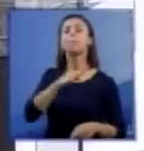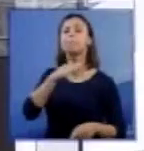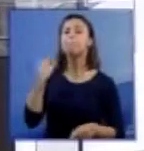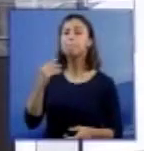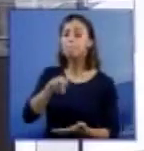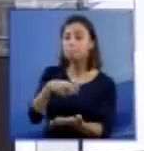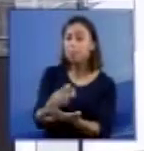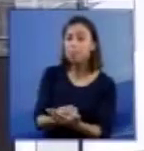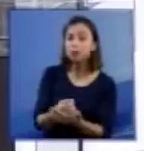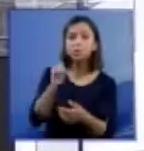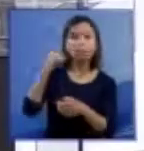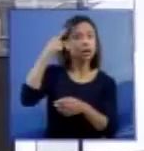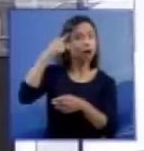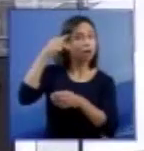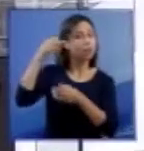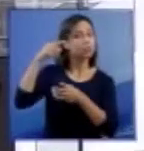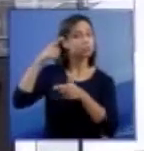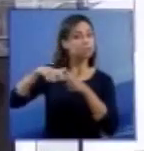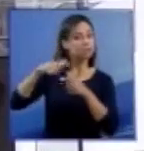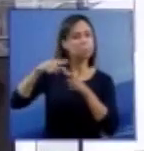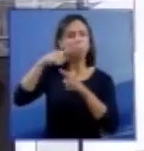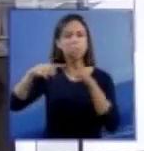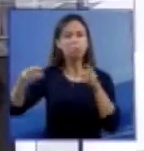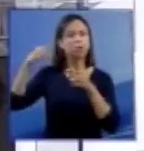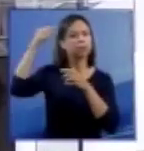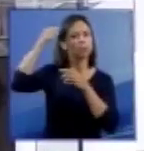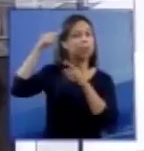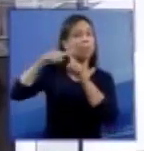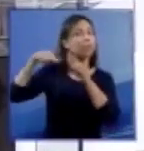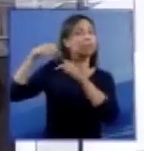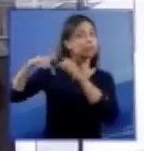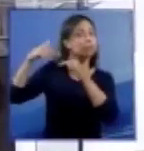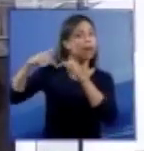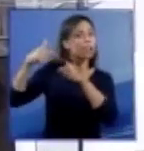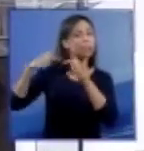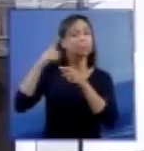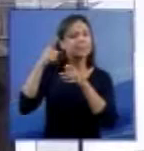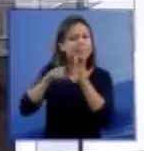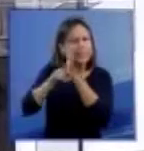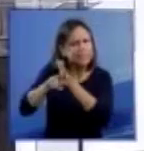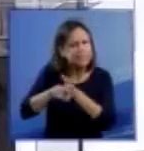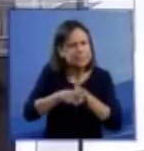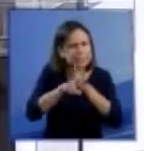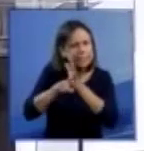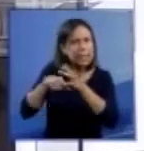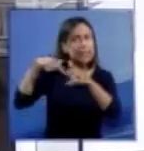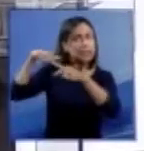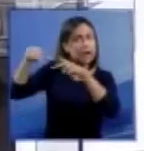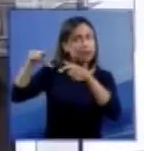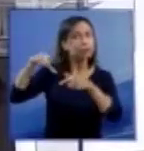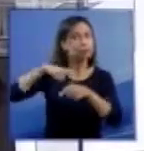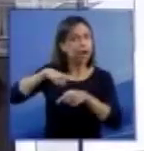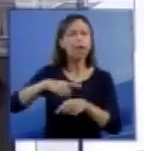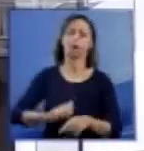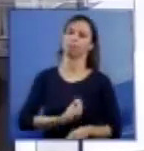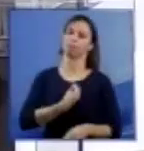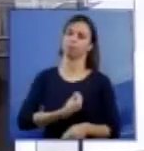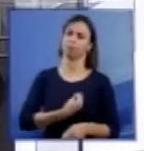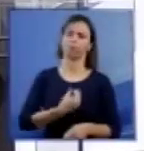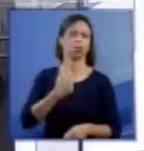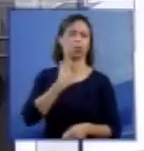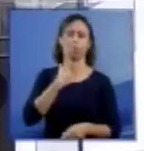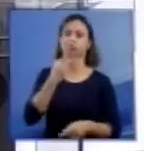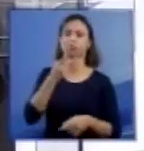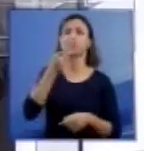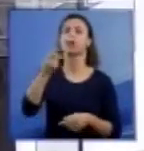com a morte encefálica e que deve ser muito bem averiguada, verificada, para não declarar